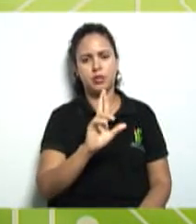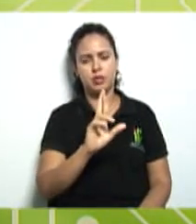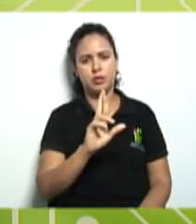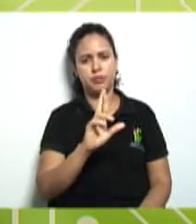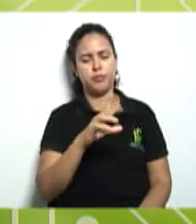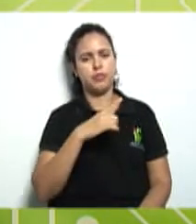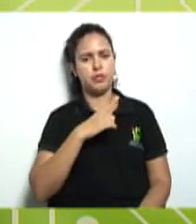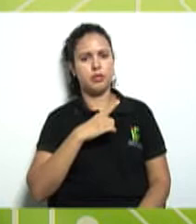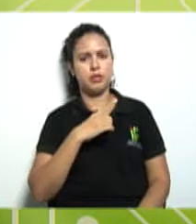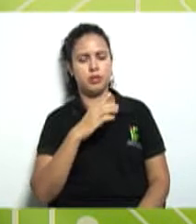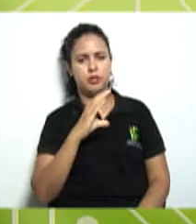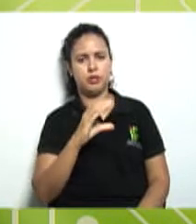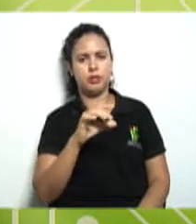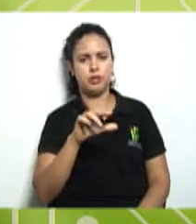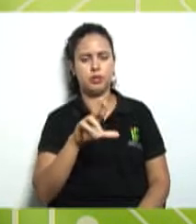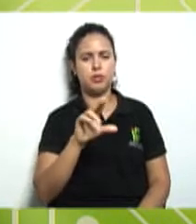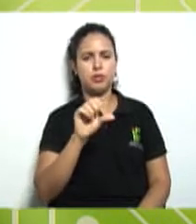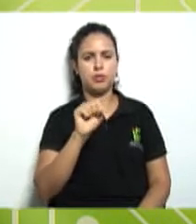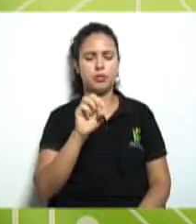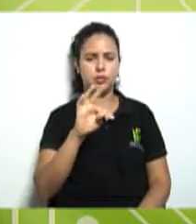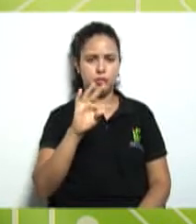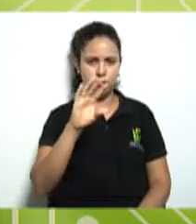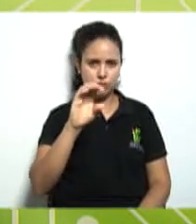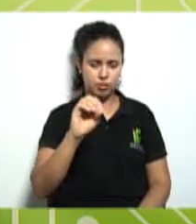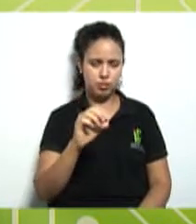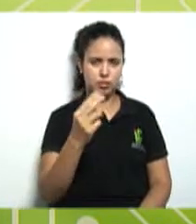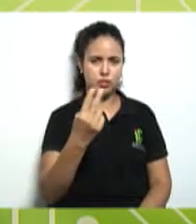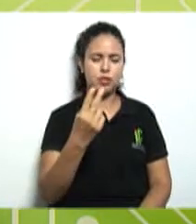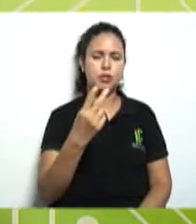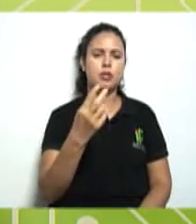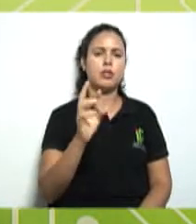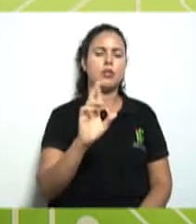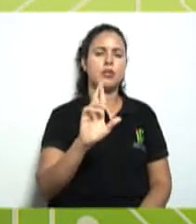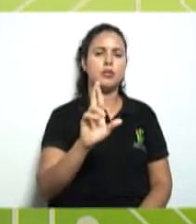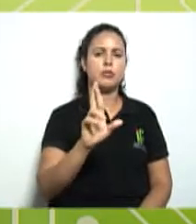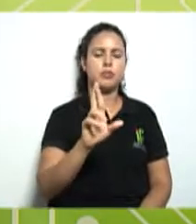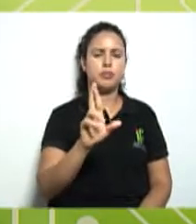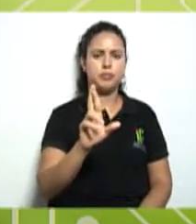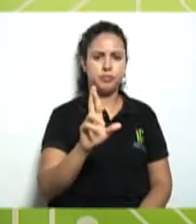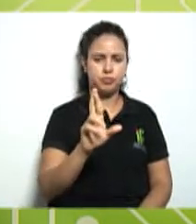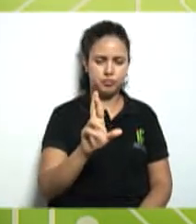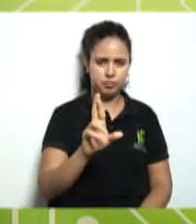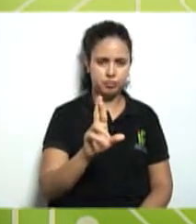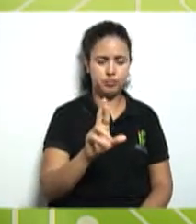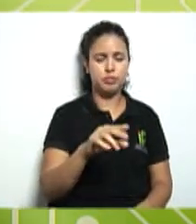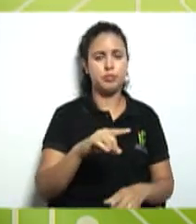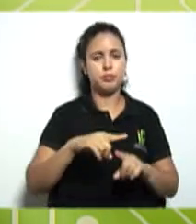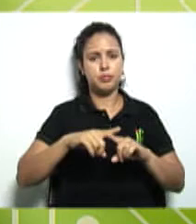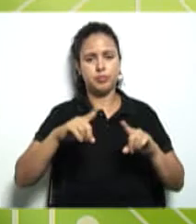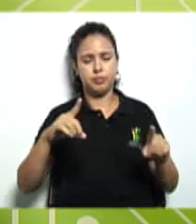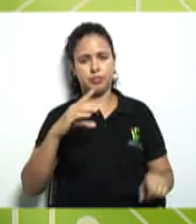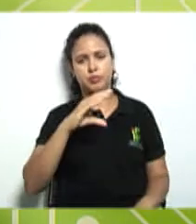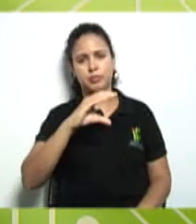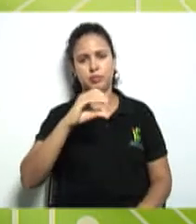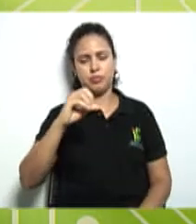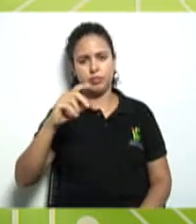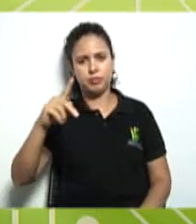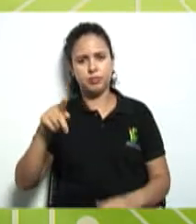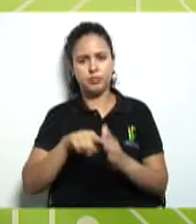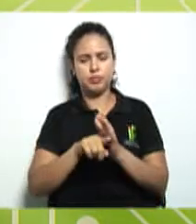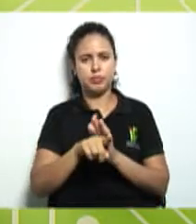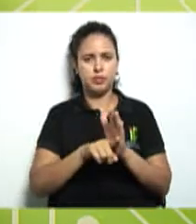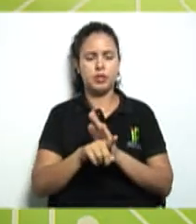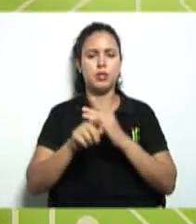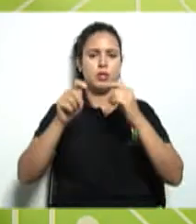2 reais que são o custo operacional porém a cooperativa analisando daria para